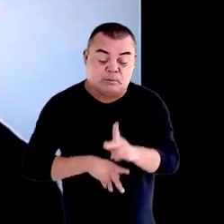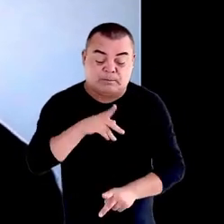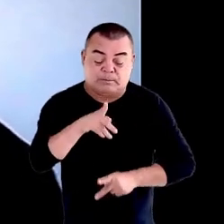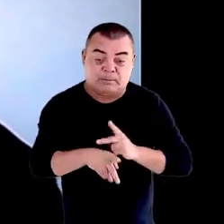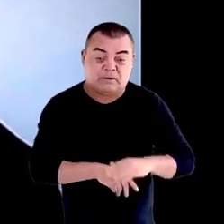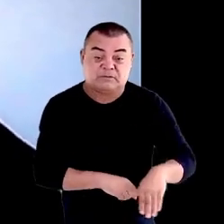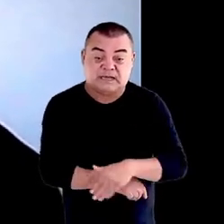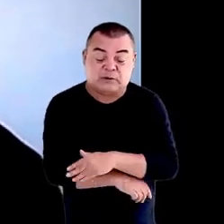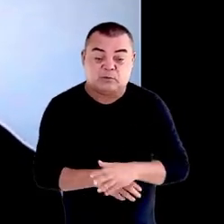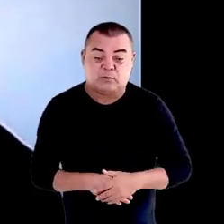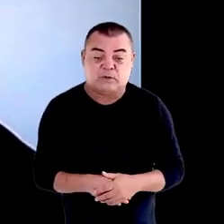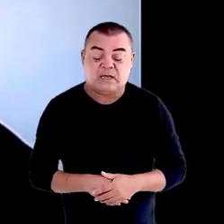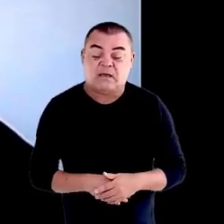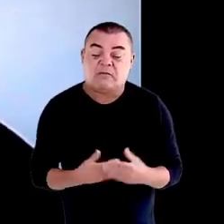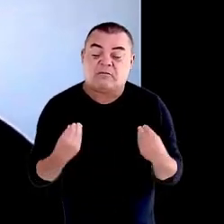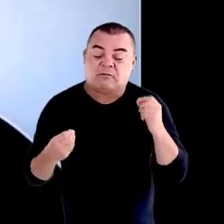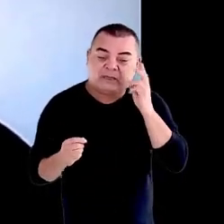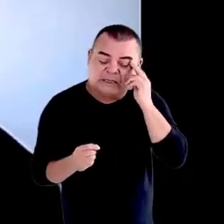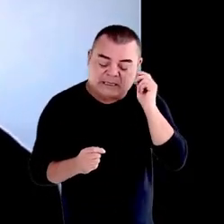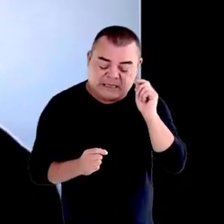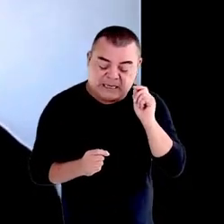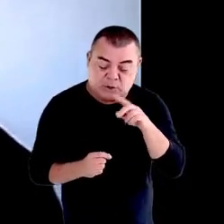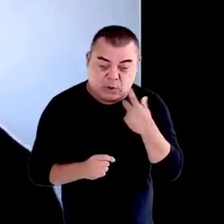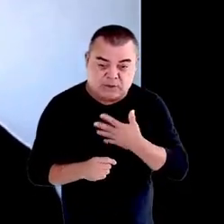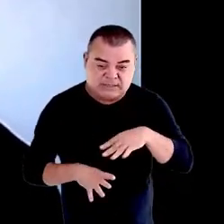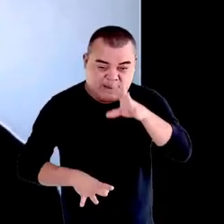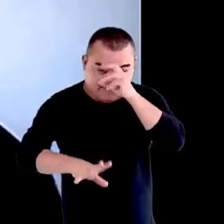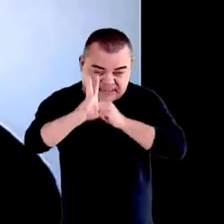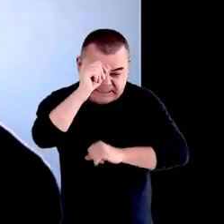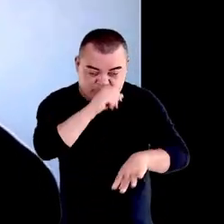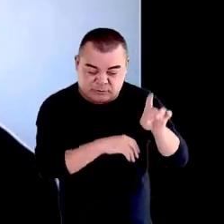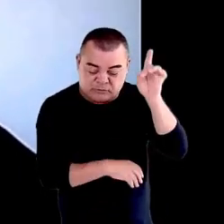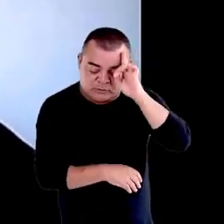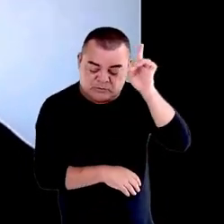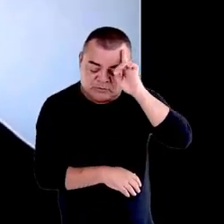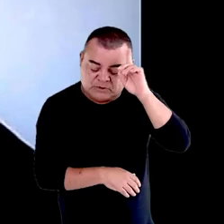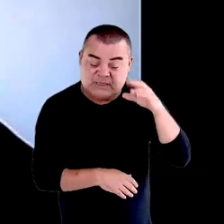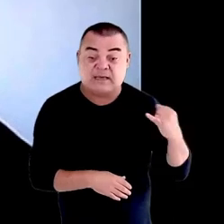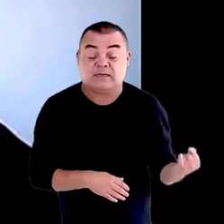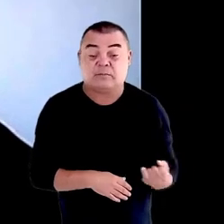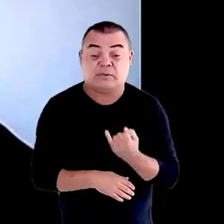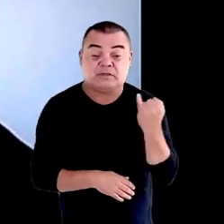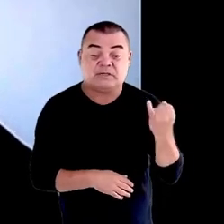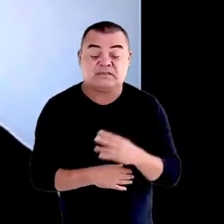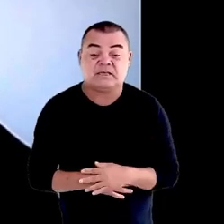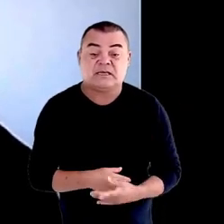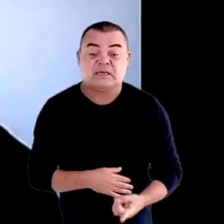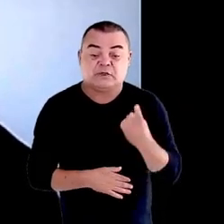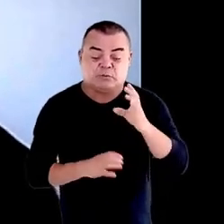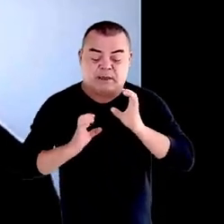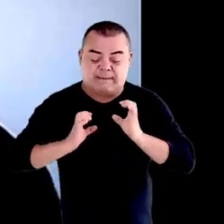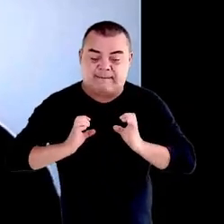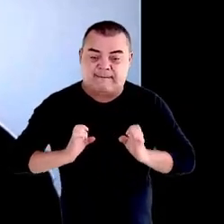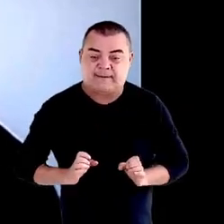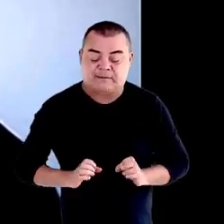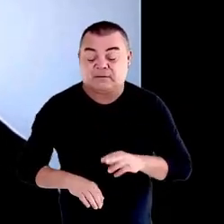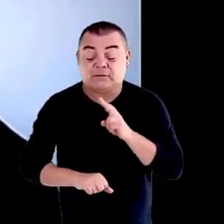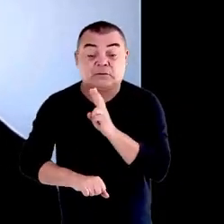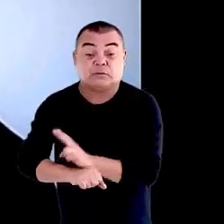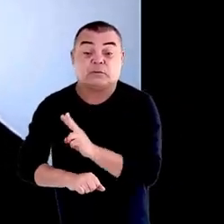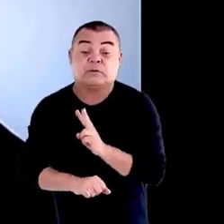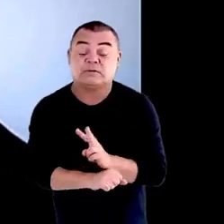com quem aprendemos diariamente a importância de uma ética de cuidado